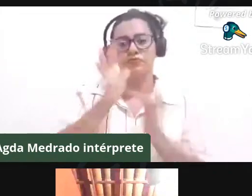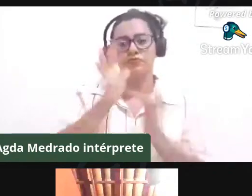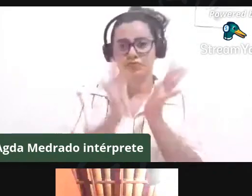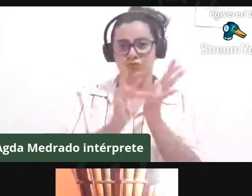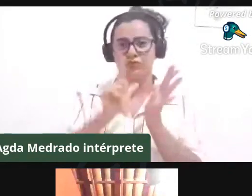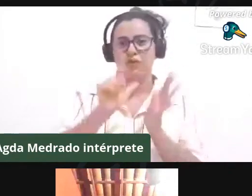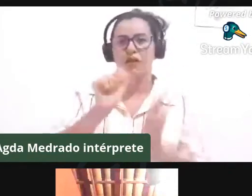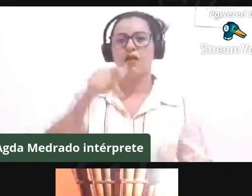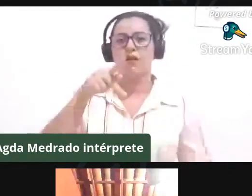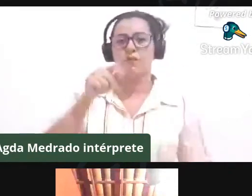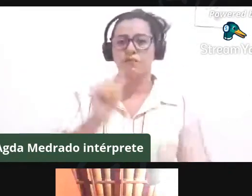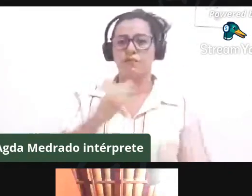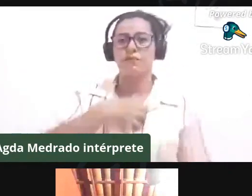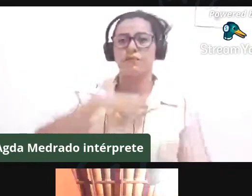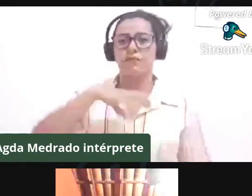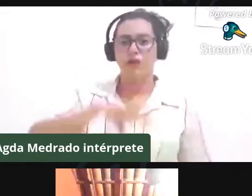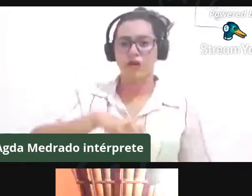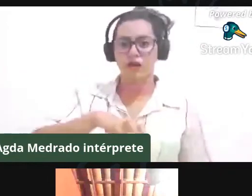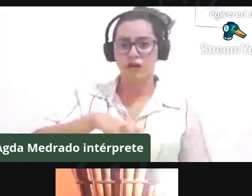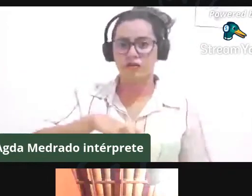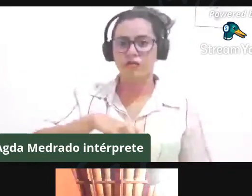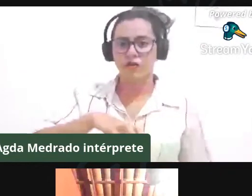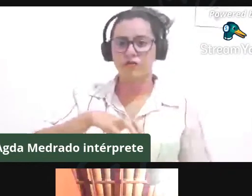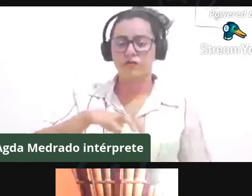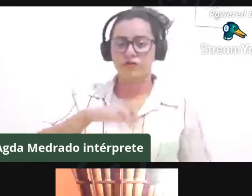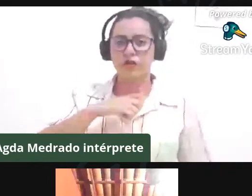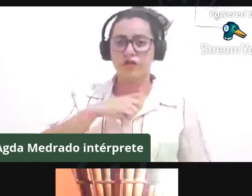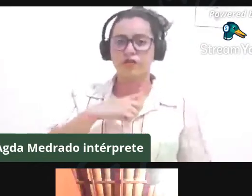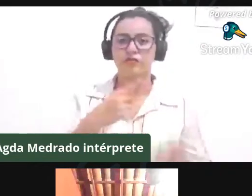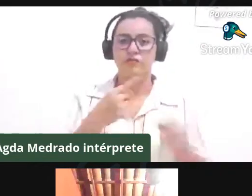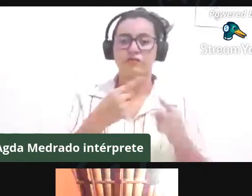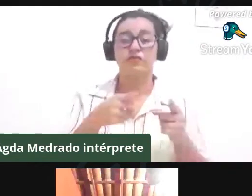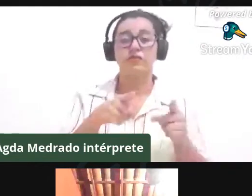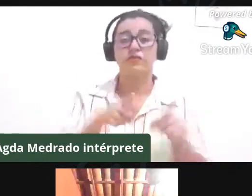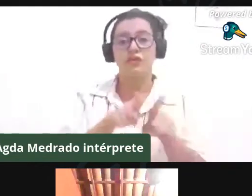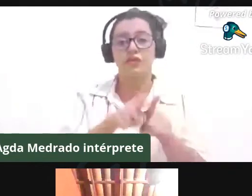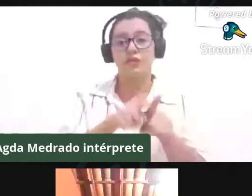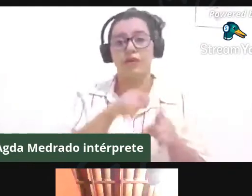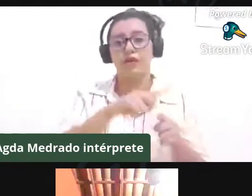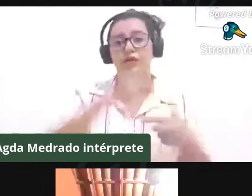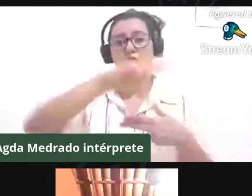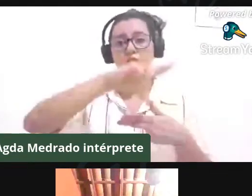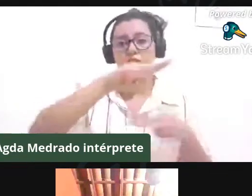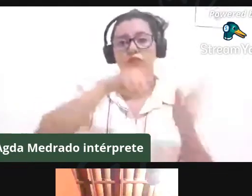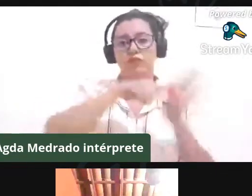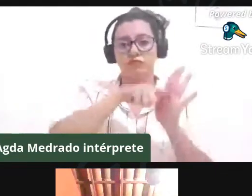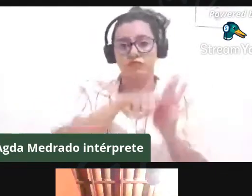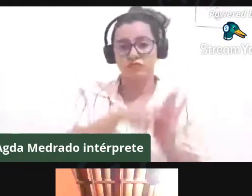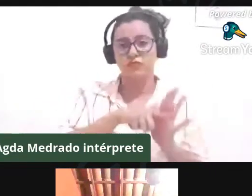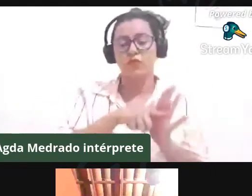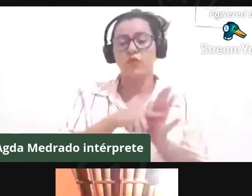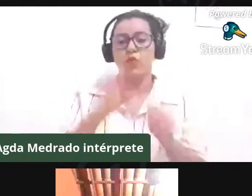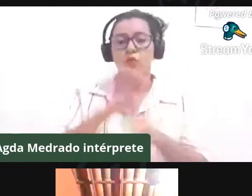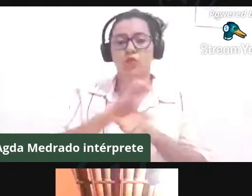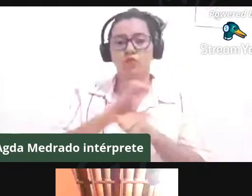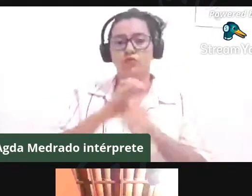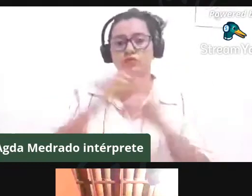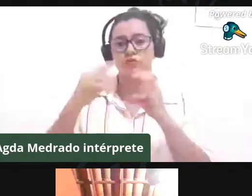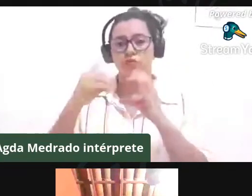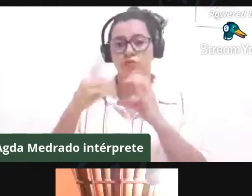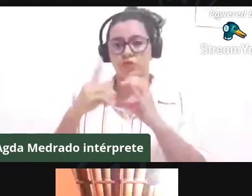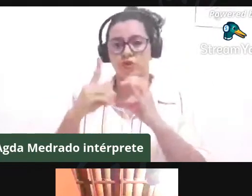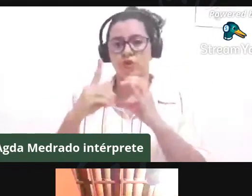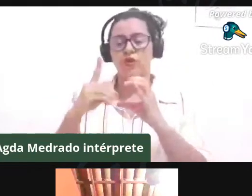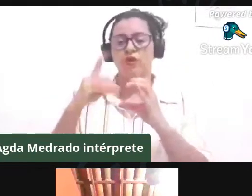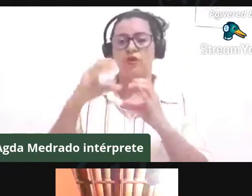Ambientais Rurais Nuclear da UFBA. Coordena o grupo de pesquisa etnografar. Tem atuado principalmente nos seguintes temas,